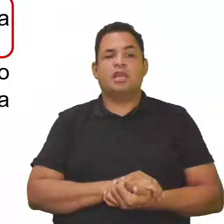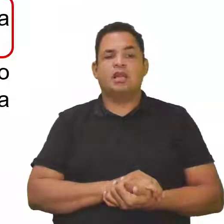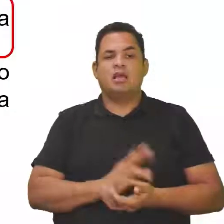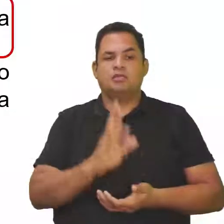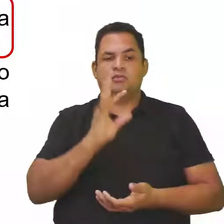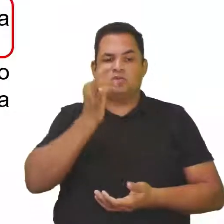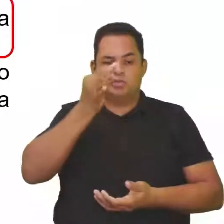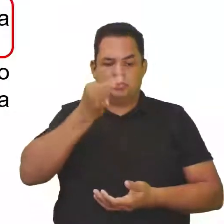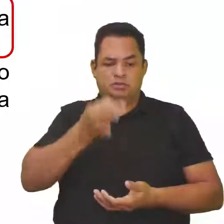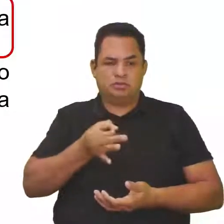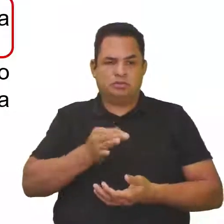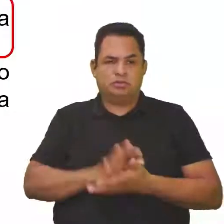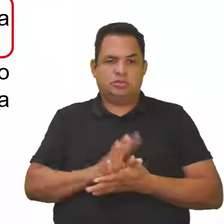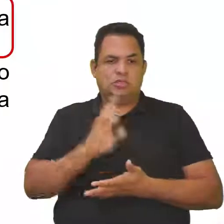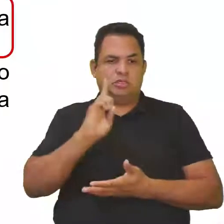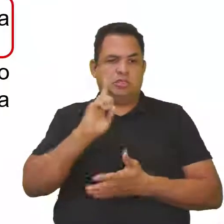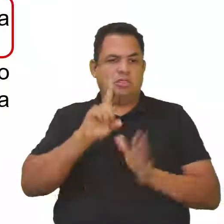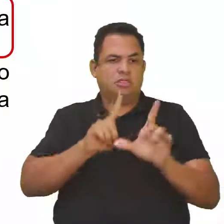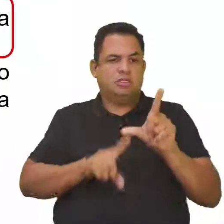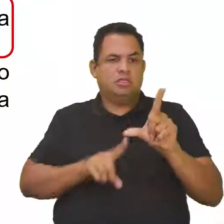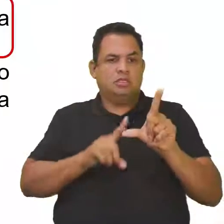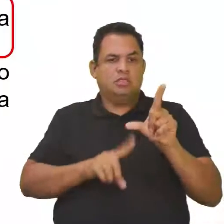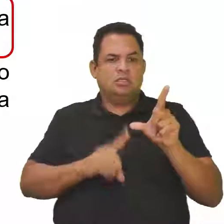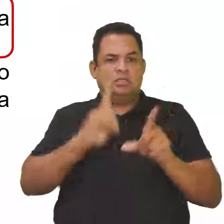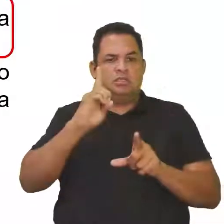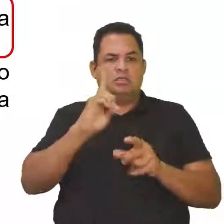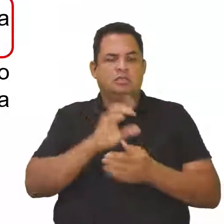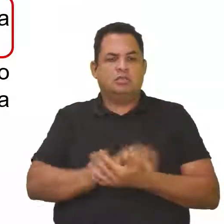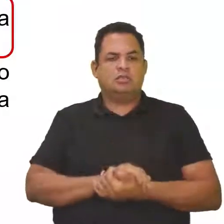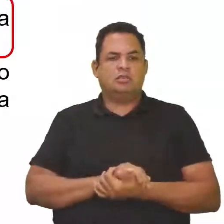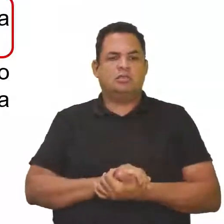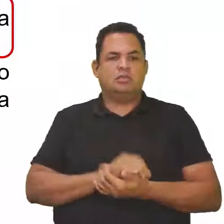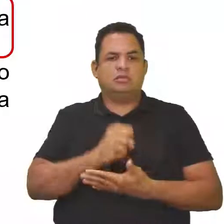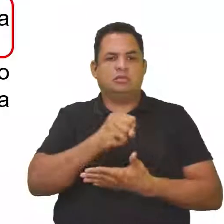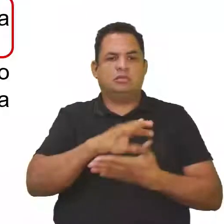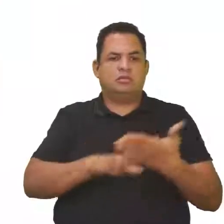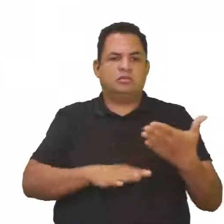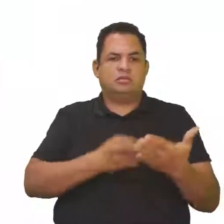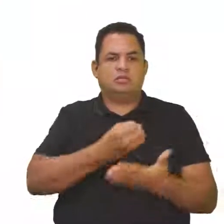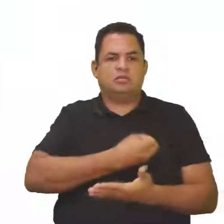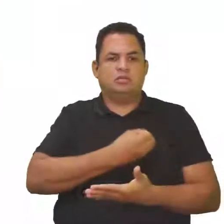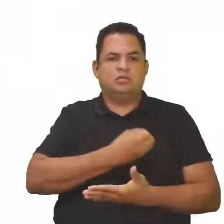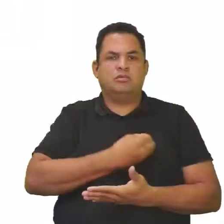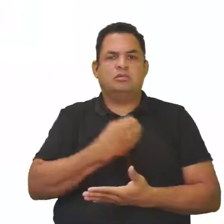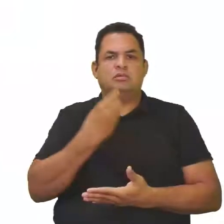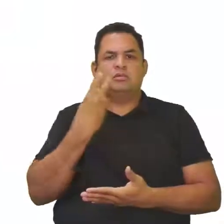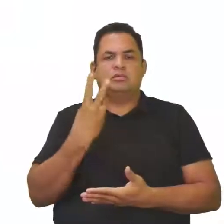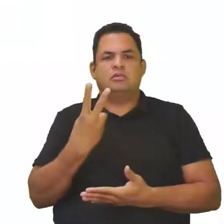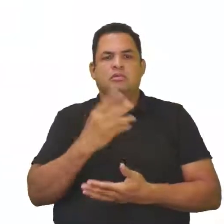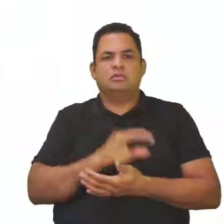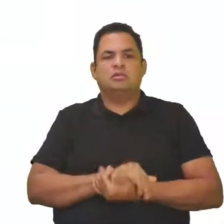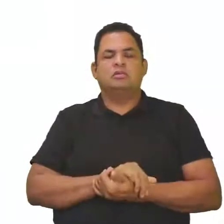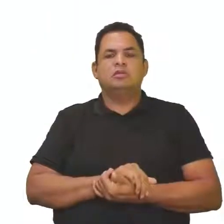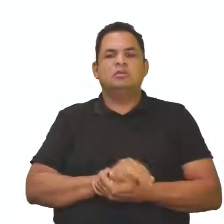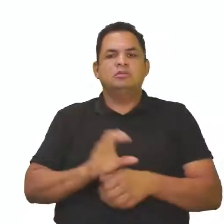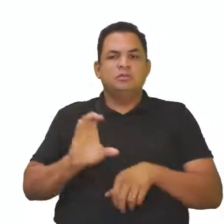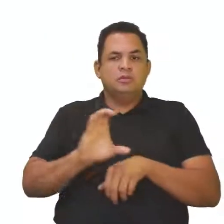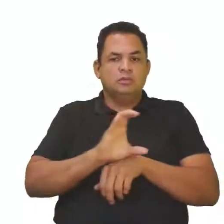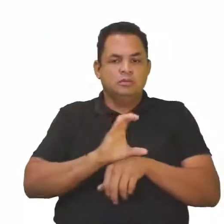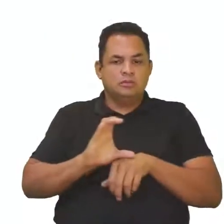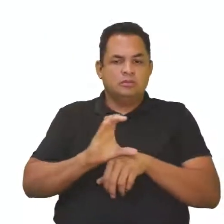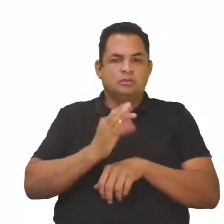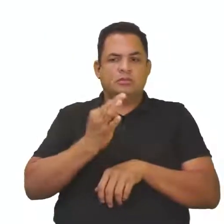D. Como a gente já discutiu cada uma delas, vamos para a nossa questão de número 2. A